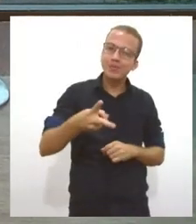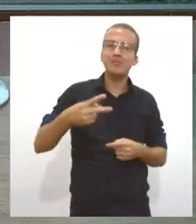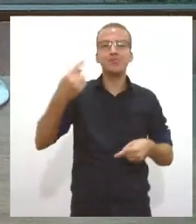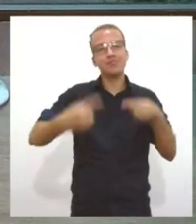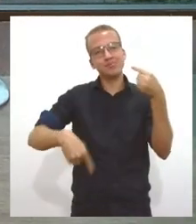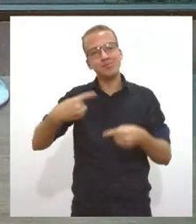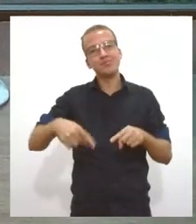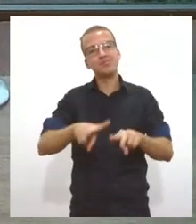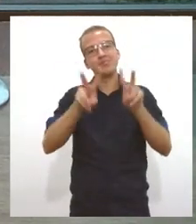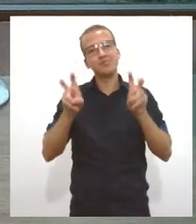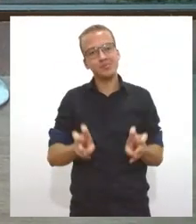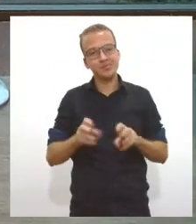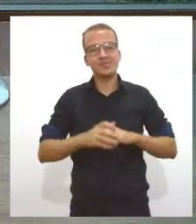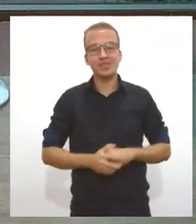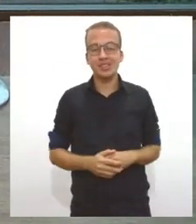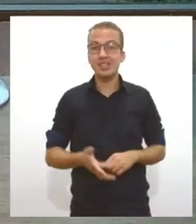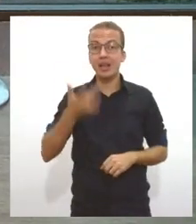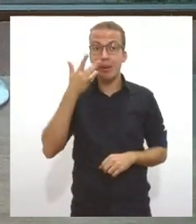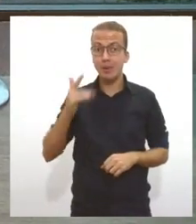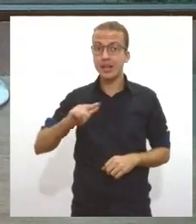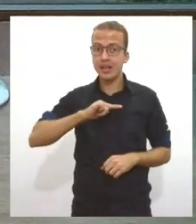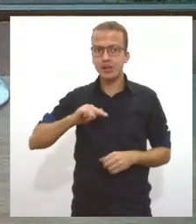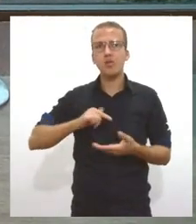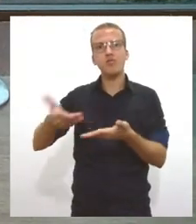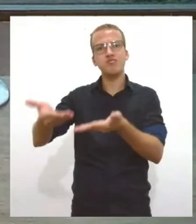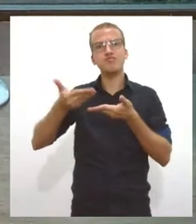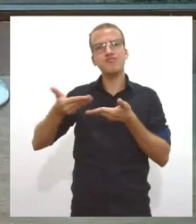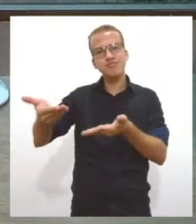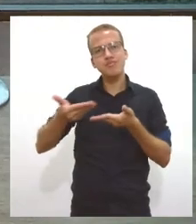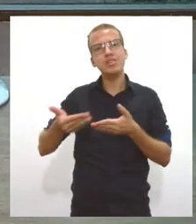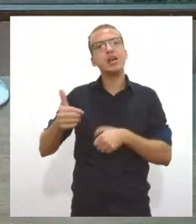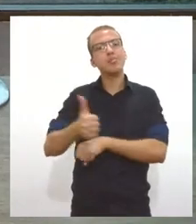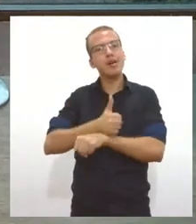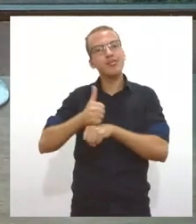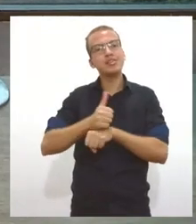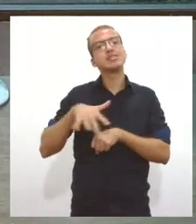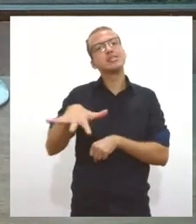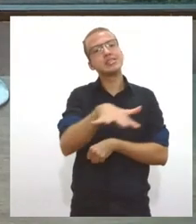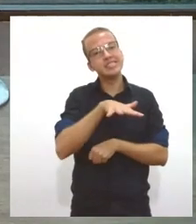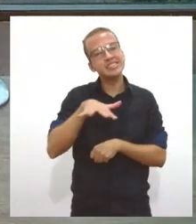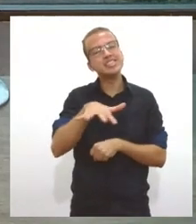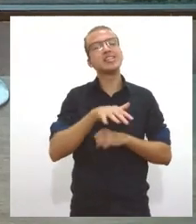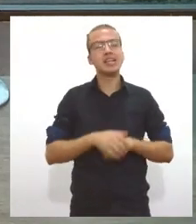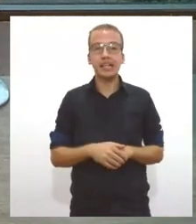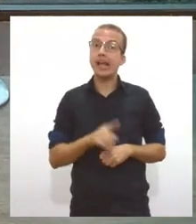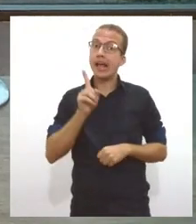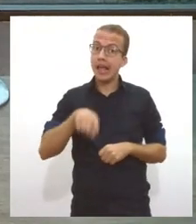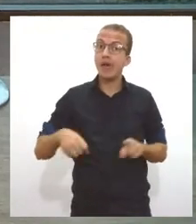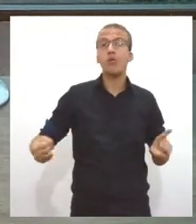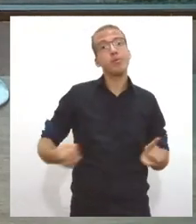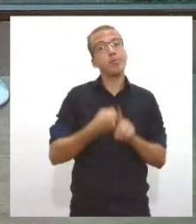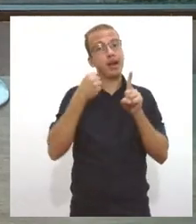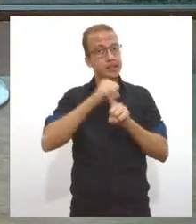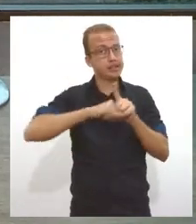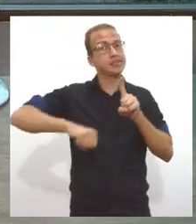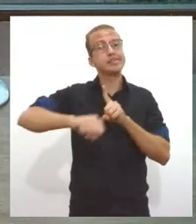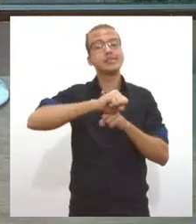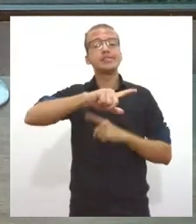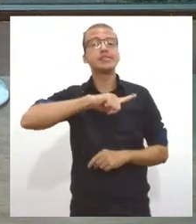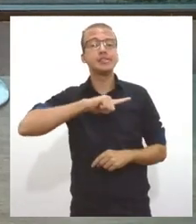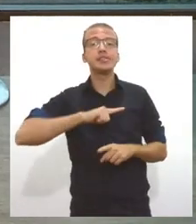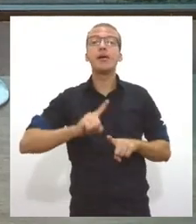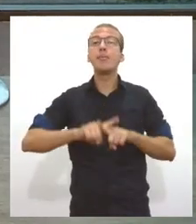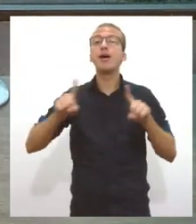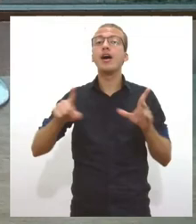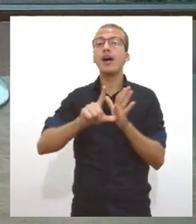a gente vai trazer mais especialistas porque é realmente algo que mexe com a vida de todos nós cidadãos mas antes de encerrar vamos